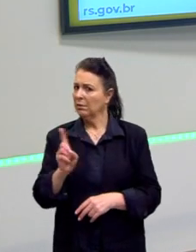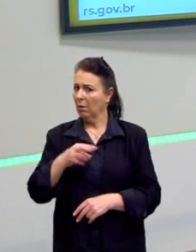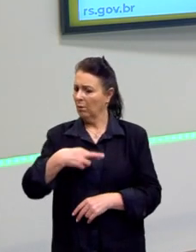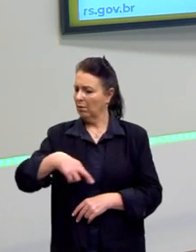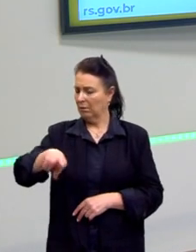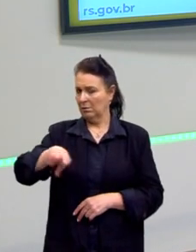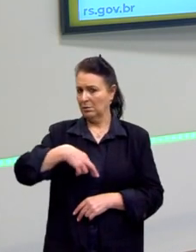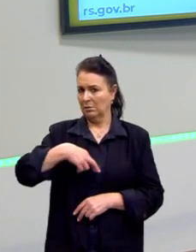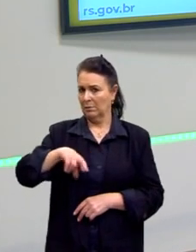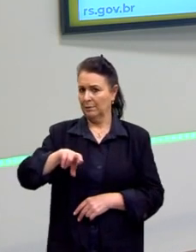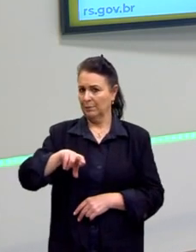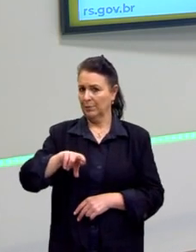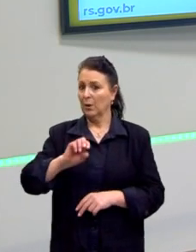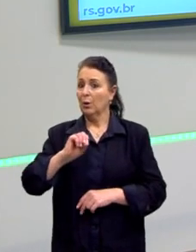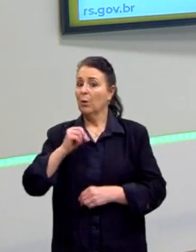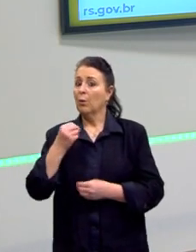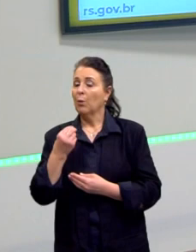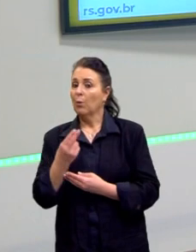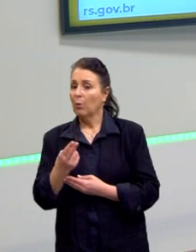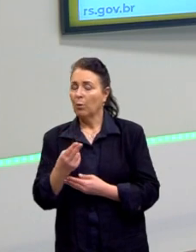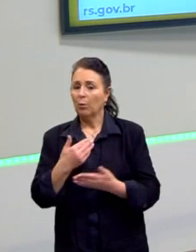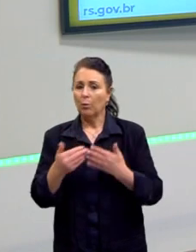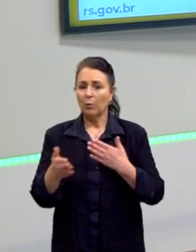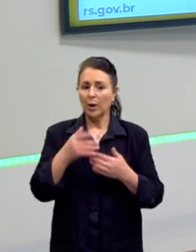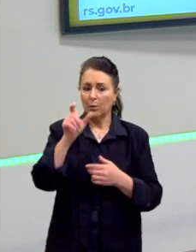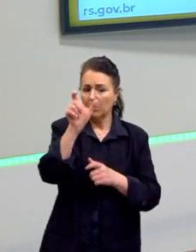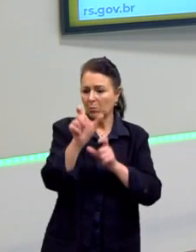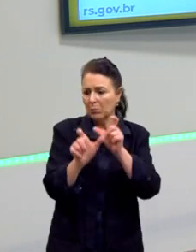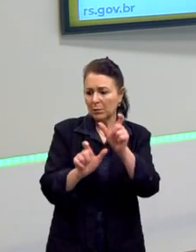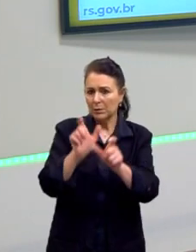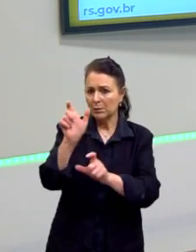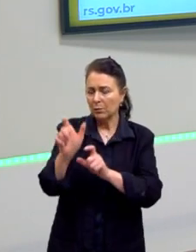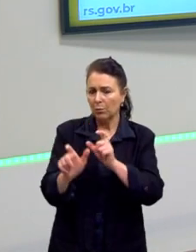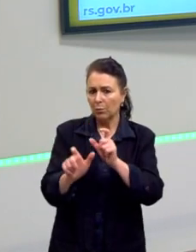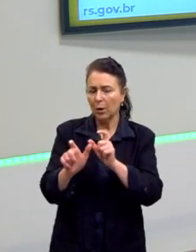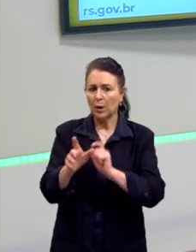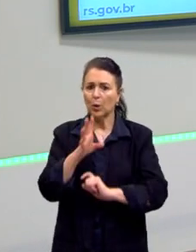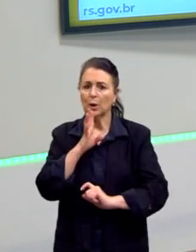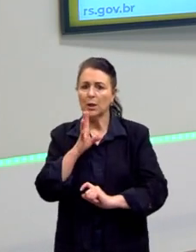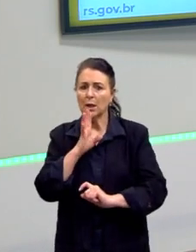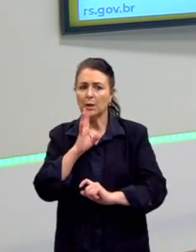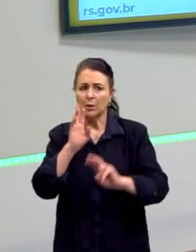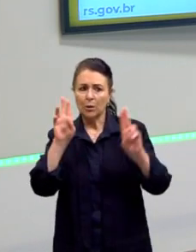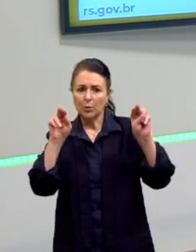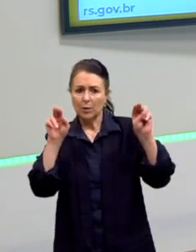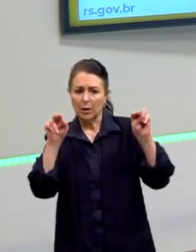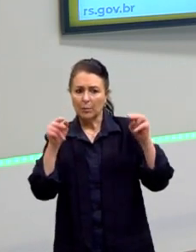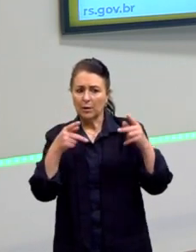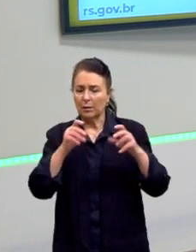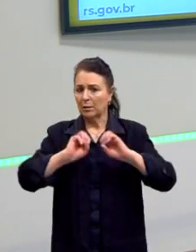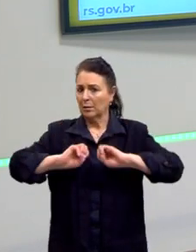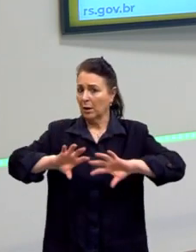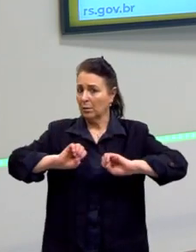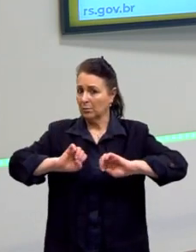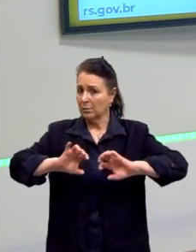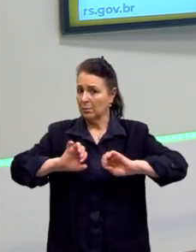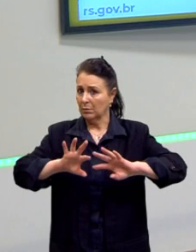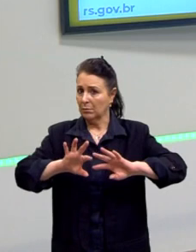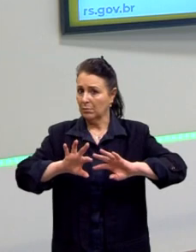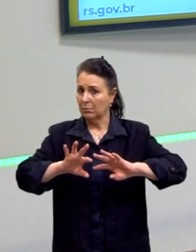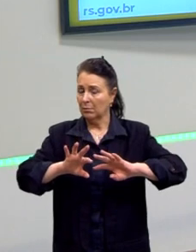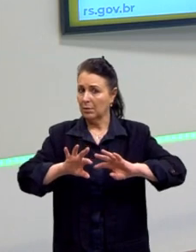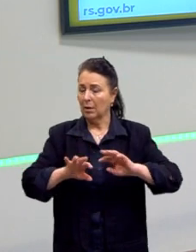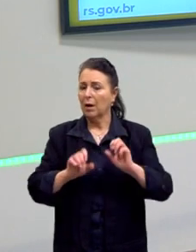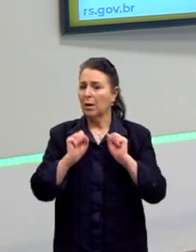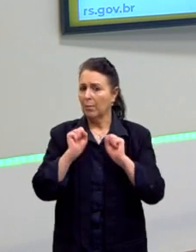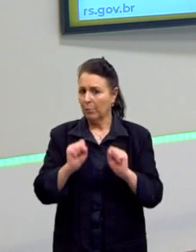questão religiosa. Ou qualquer outra pessoa tem uma autoridade em outro campo falar sobre educação. Essa pessoa pode